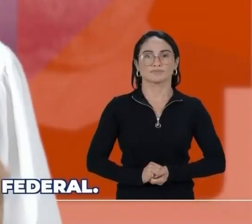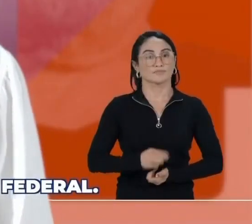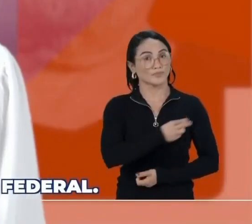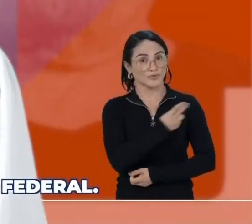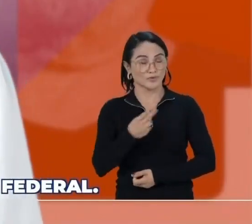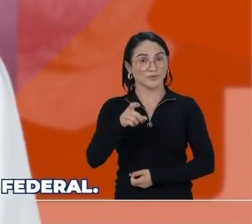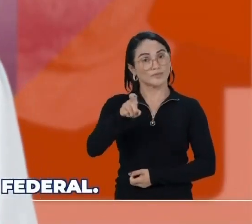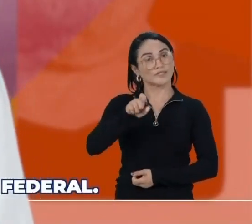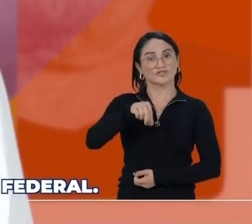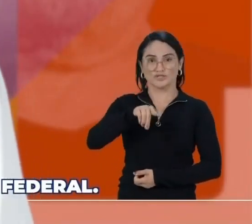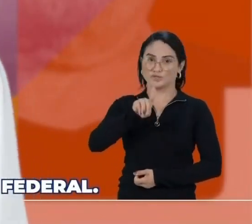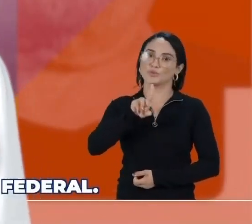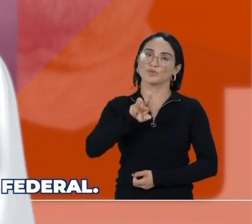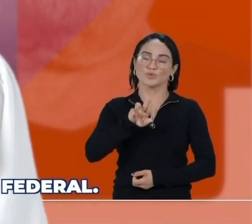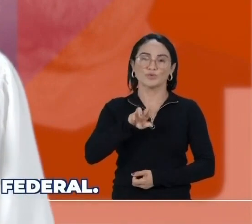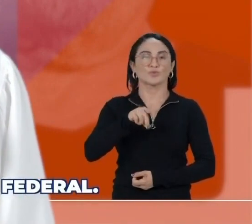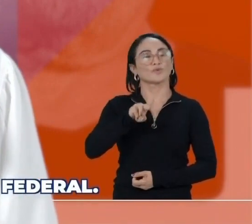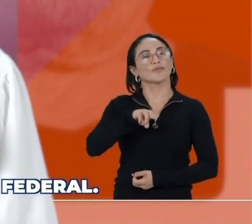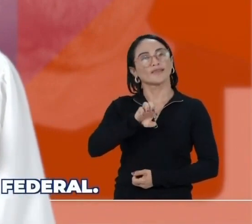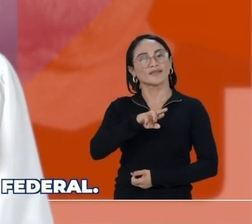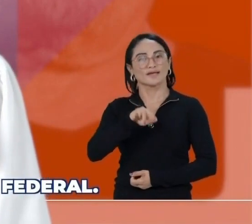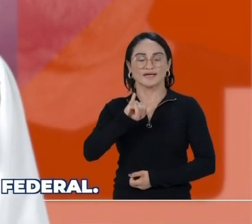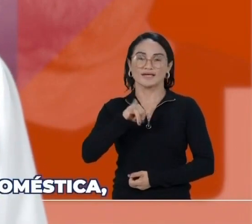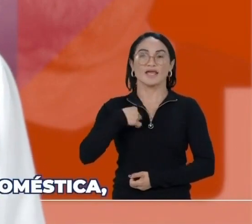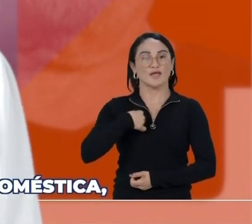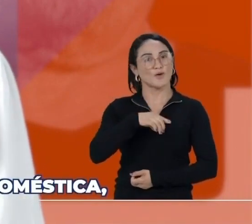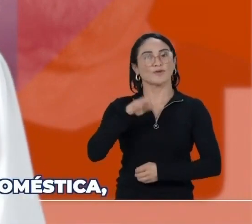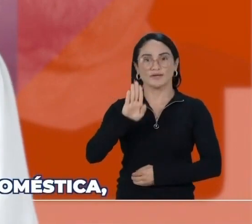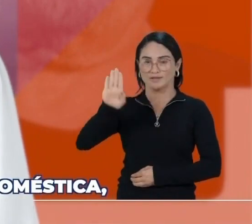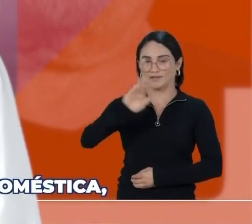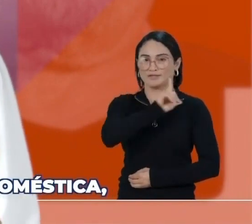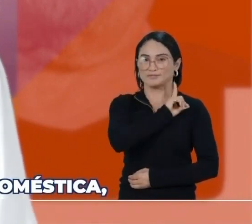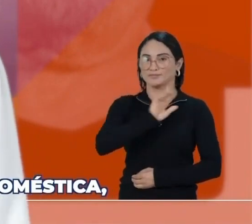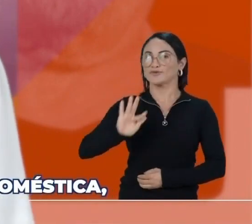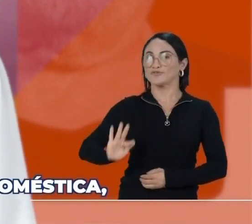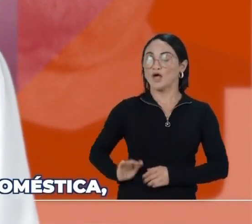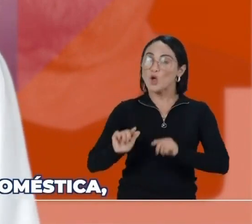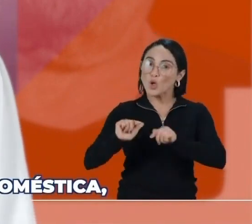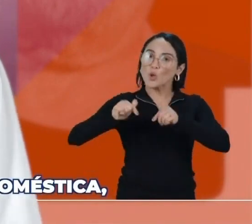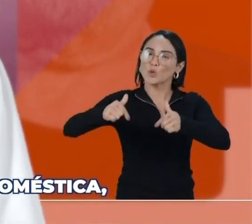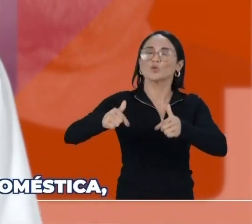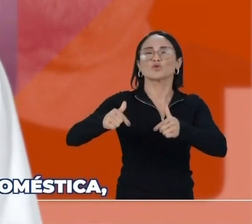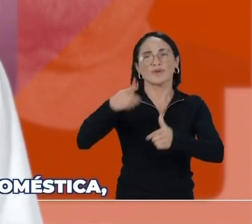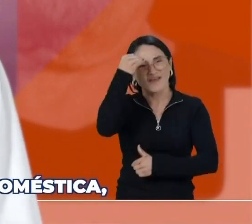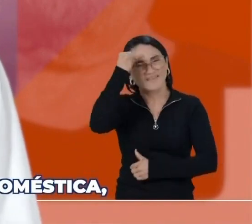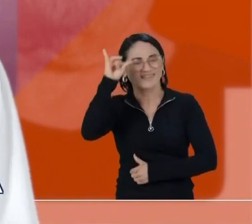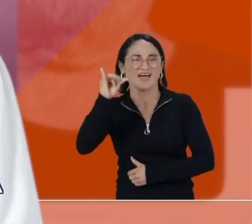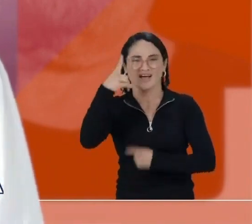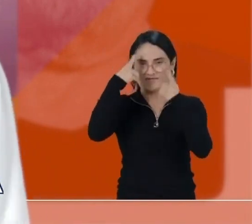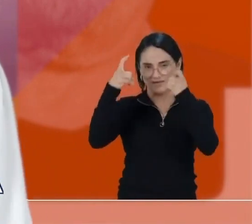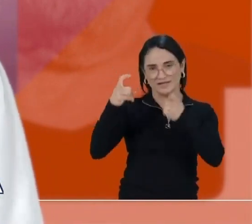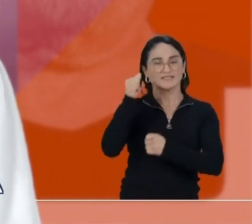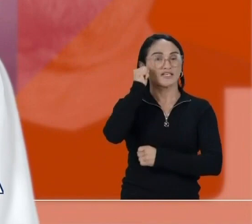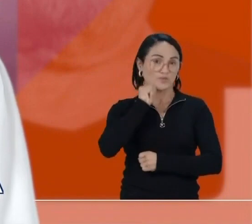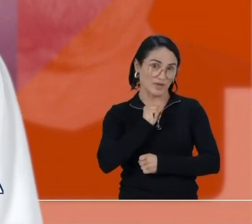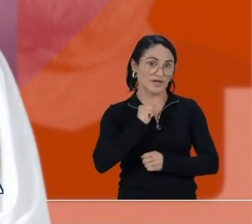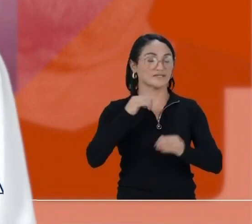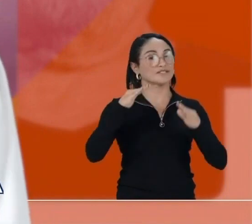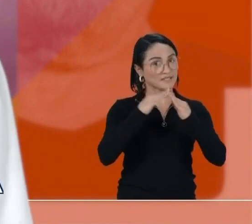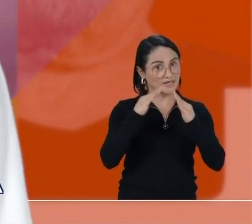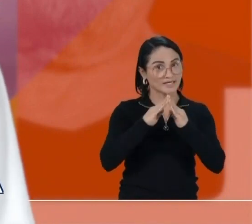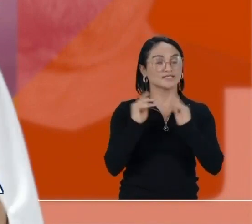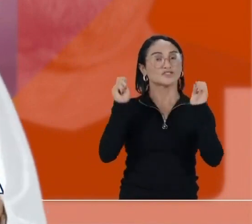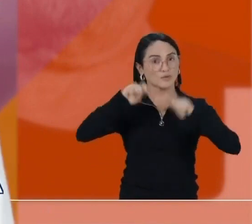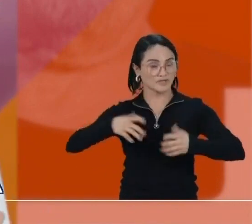Sou Xanduneri, candidata a deputada federal. Luto pelo enfrentamento à violência doméstica, capacitação,